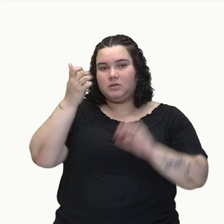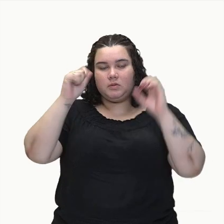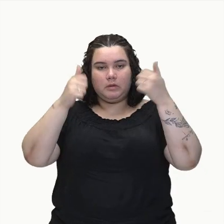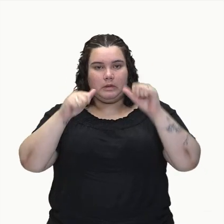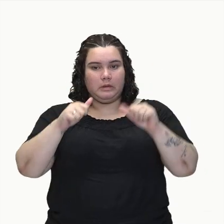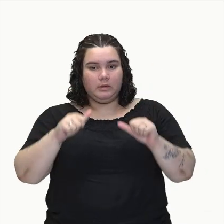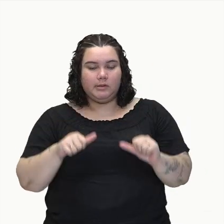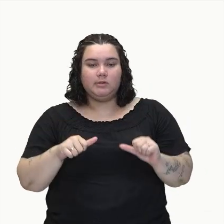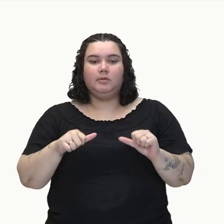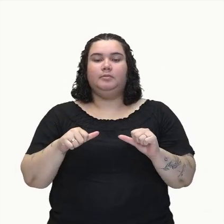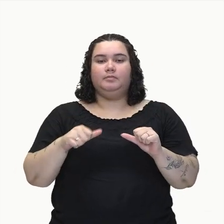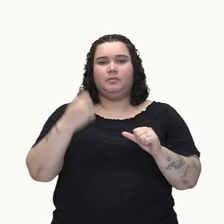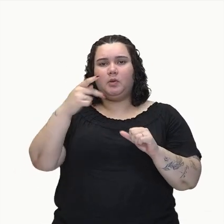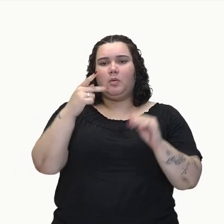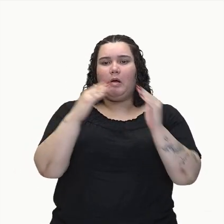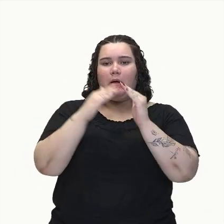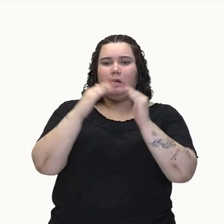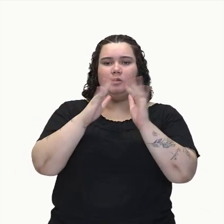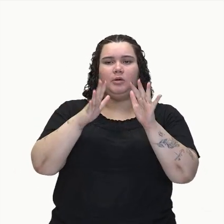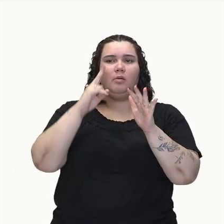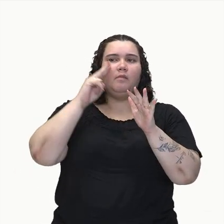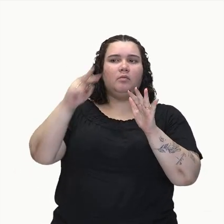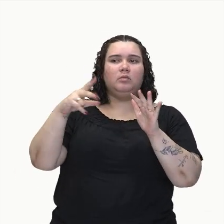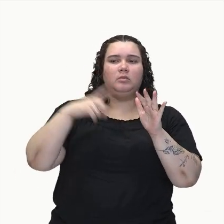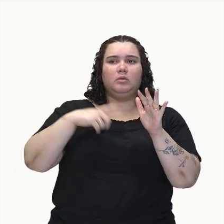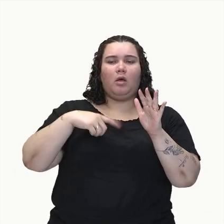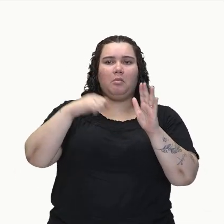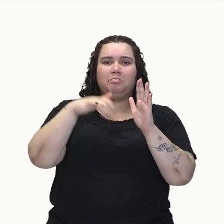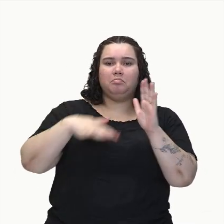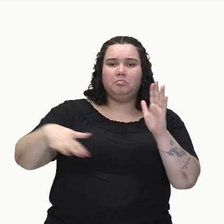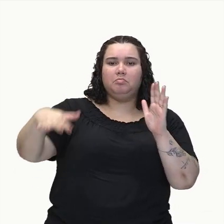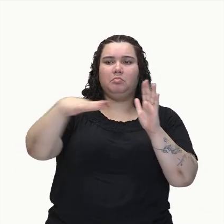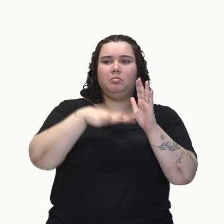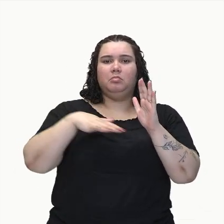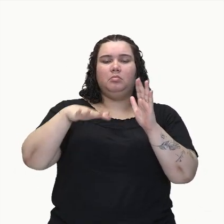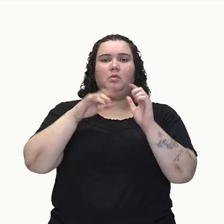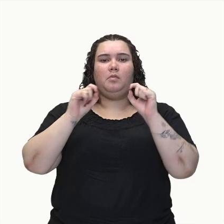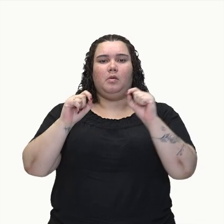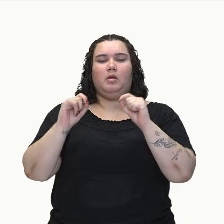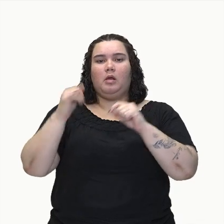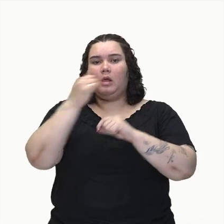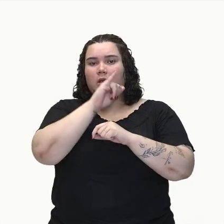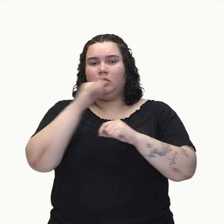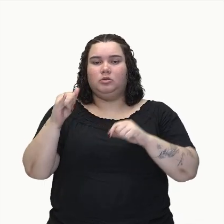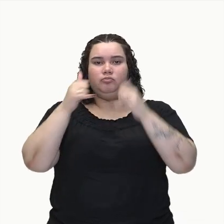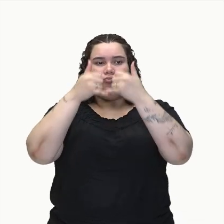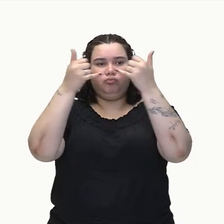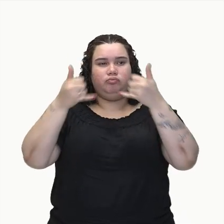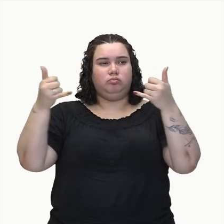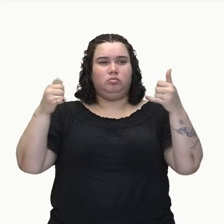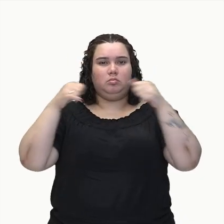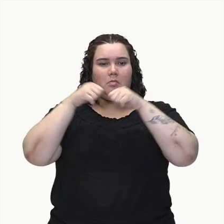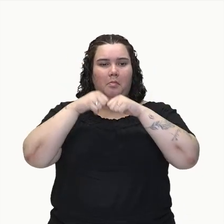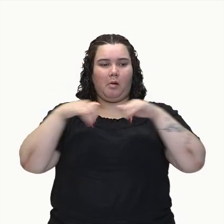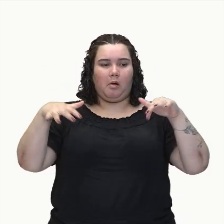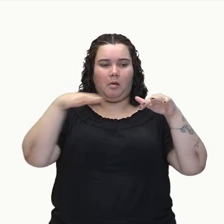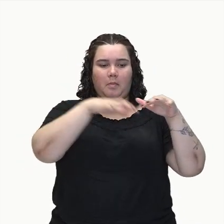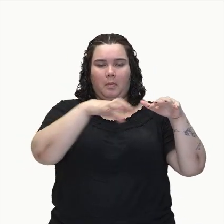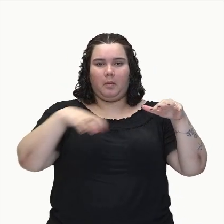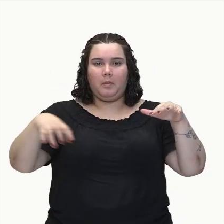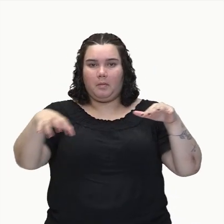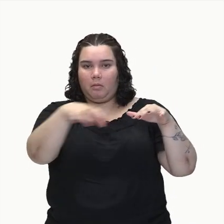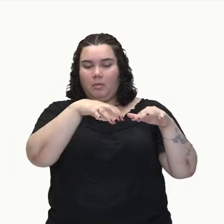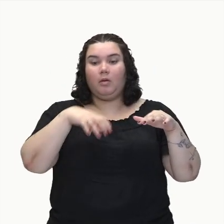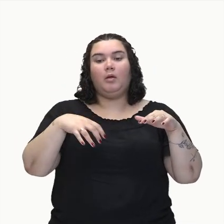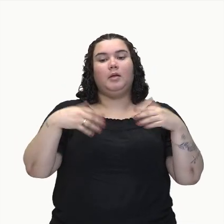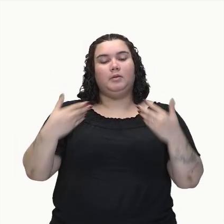perto da sua casa, no seu bairro, algumas regiões de distribuição de energia elétrica, tá? Então, nós